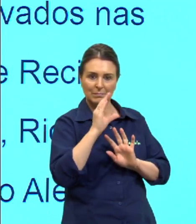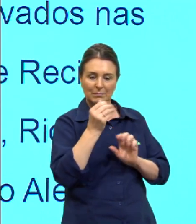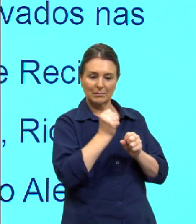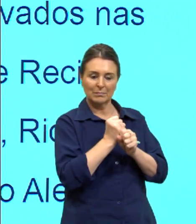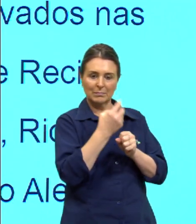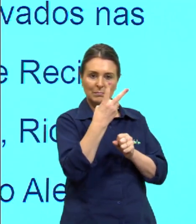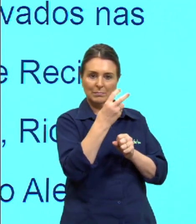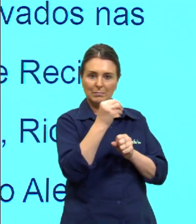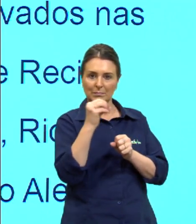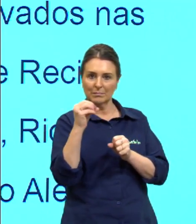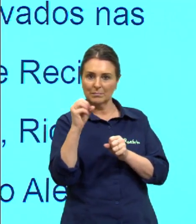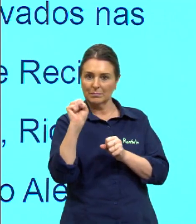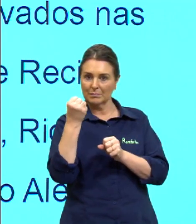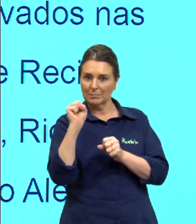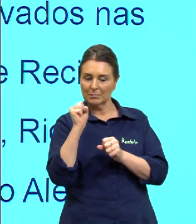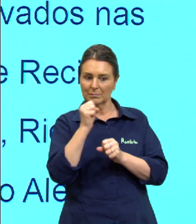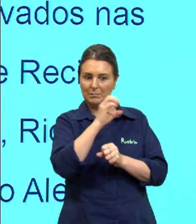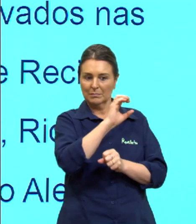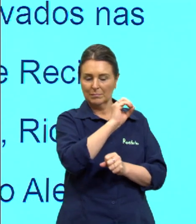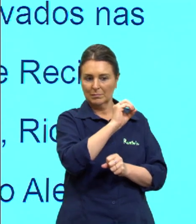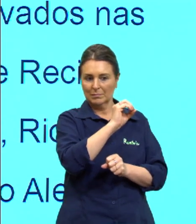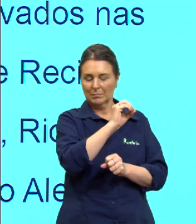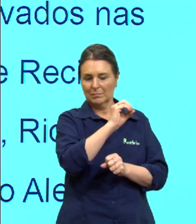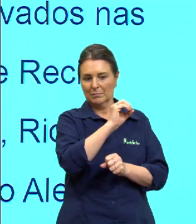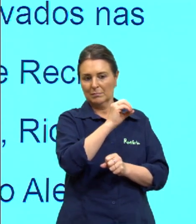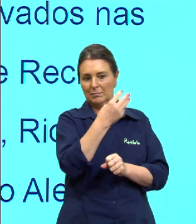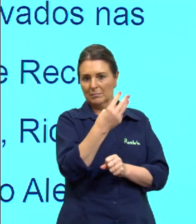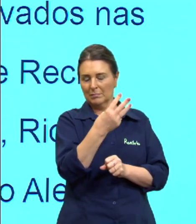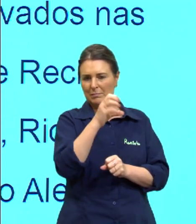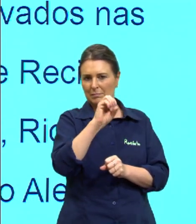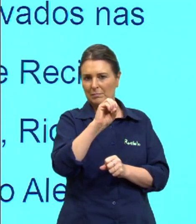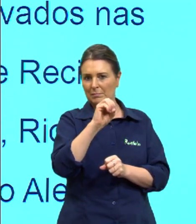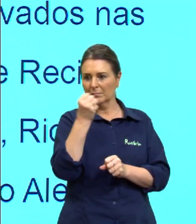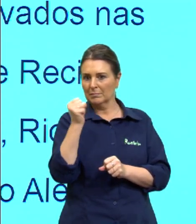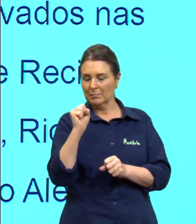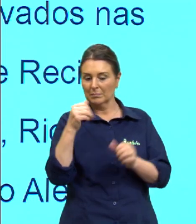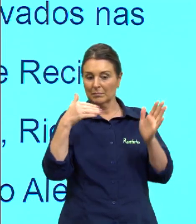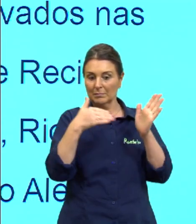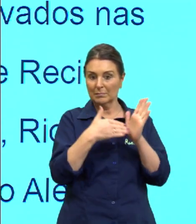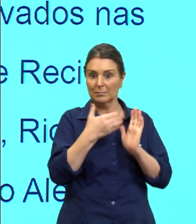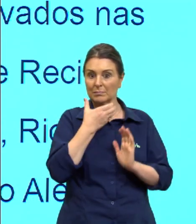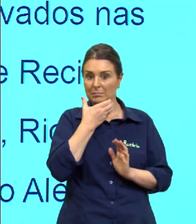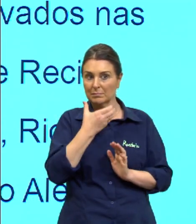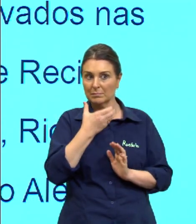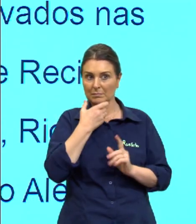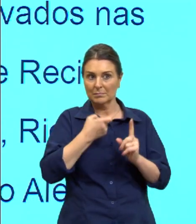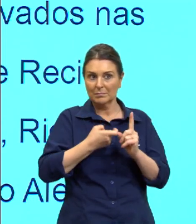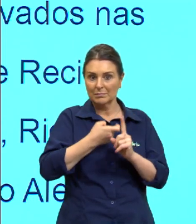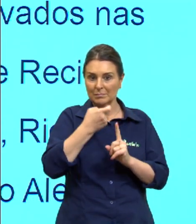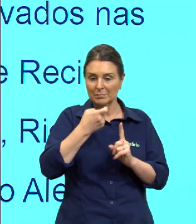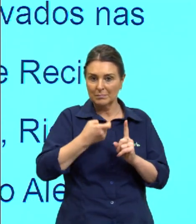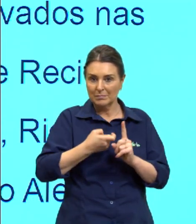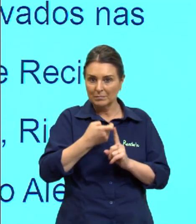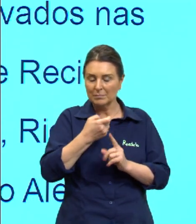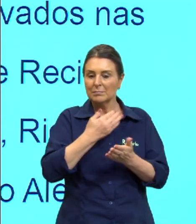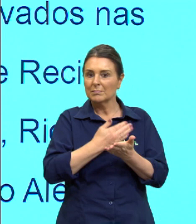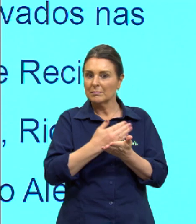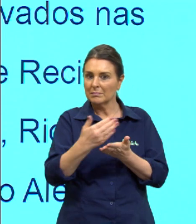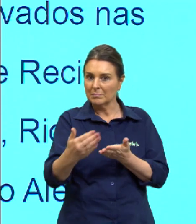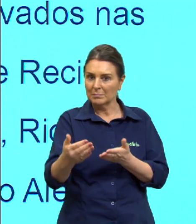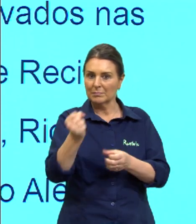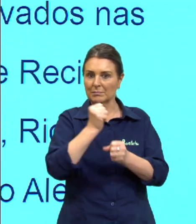0308, depois vamos até dezembro, né? E partimos para 2009,